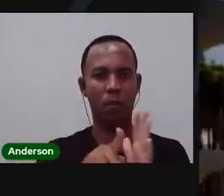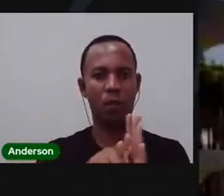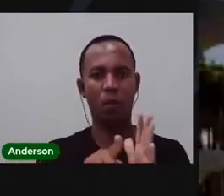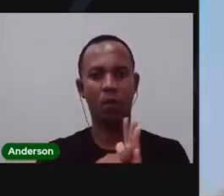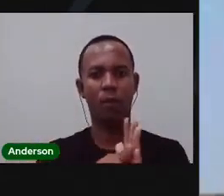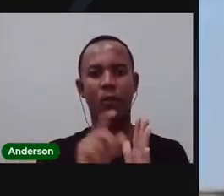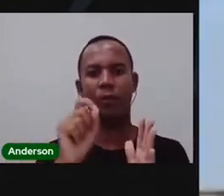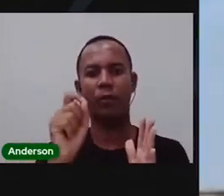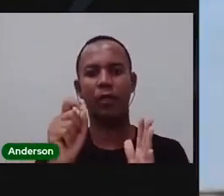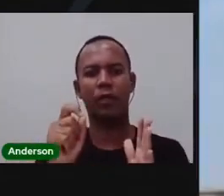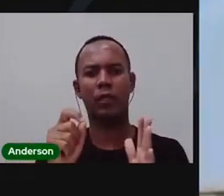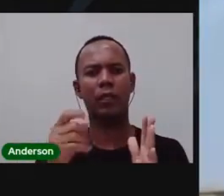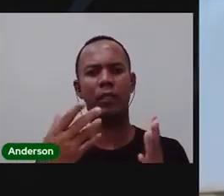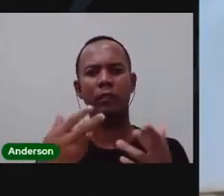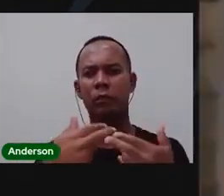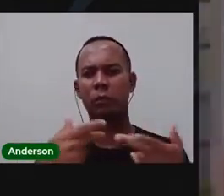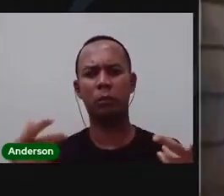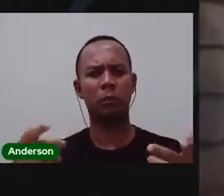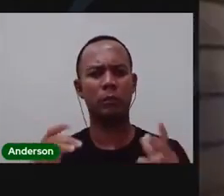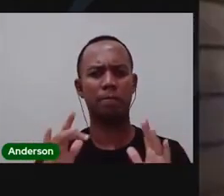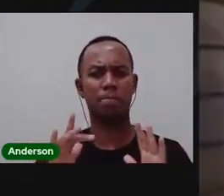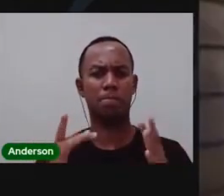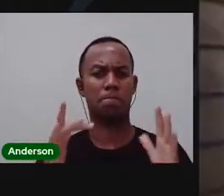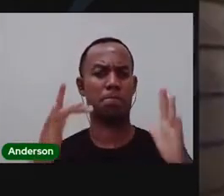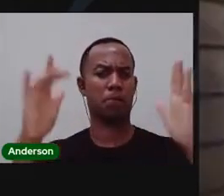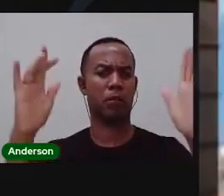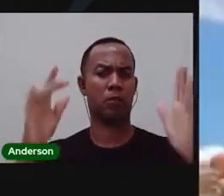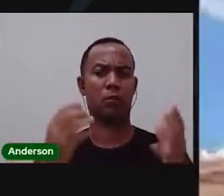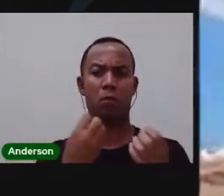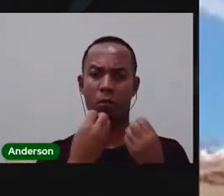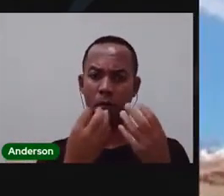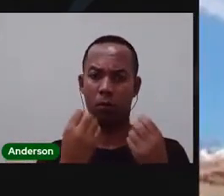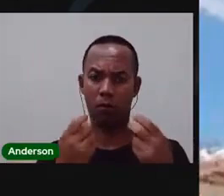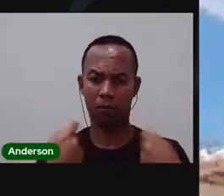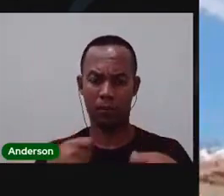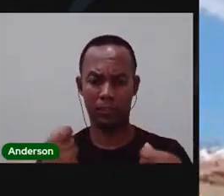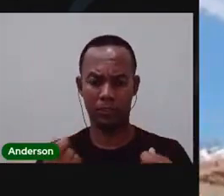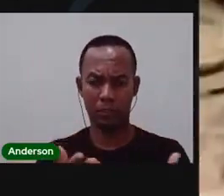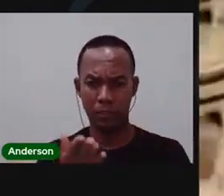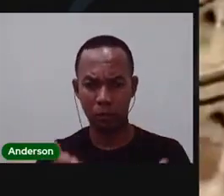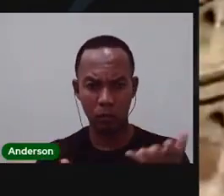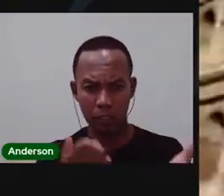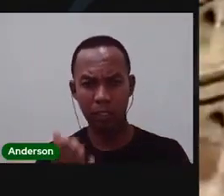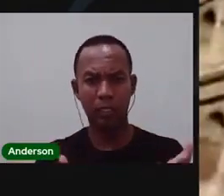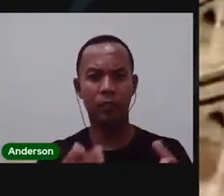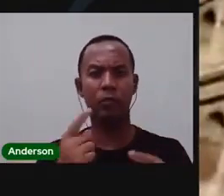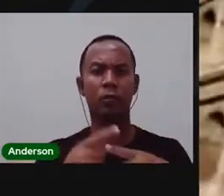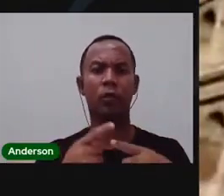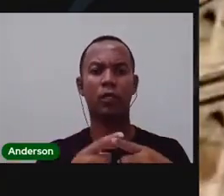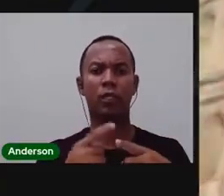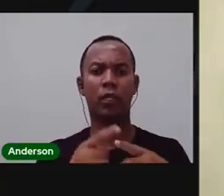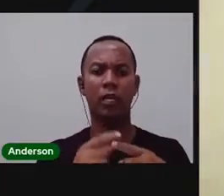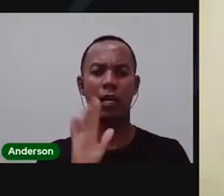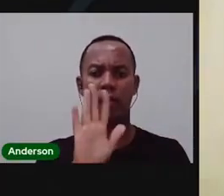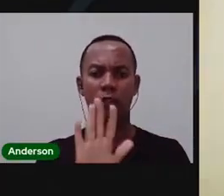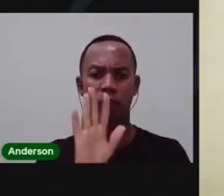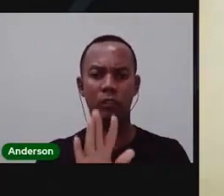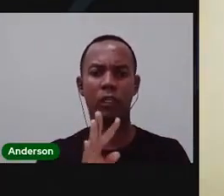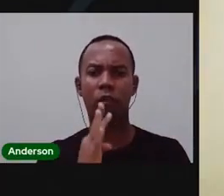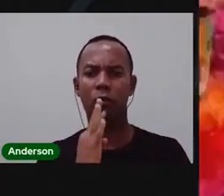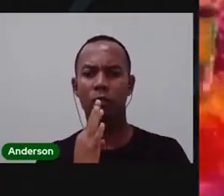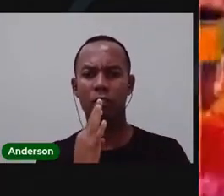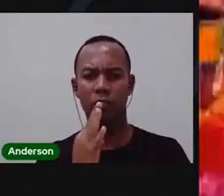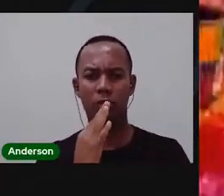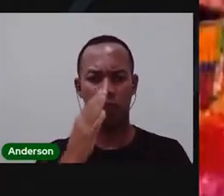de muito valor para o povo e deve ser preservado, pois nos ajudam a conhecer nossas origens, ou seja, uma